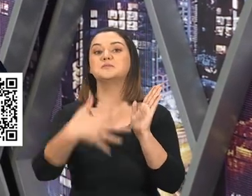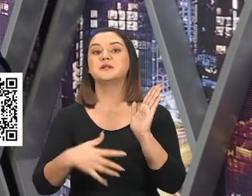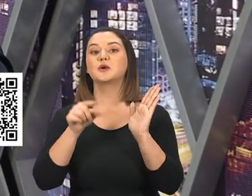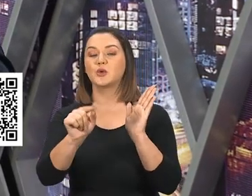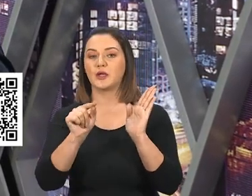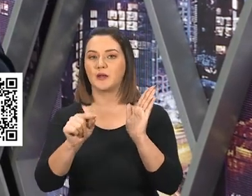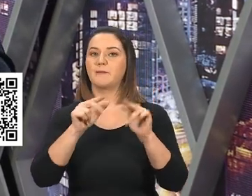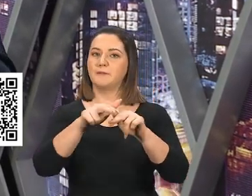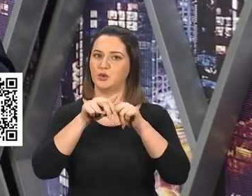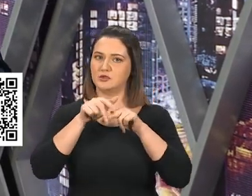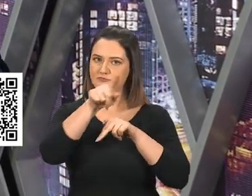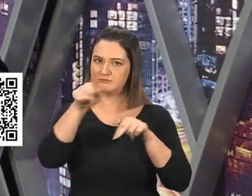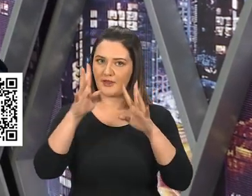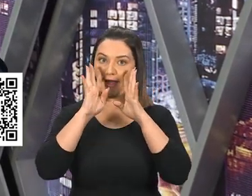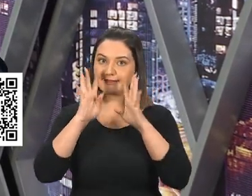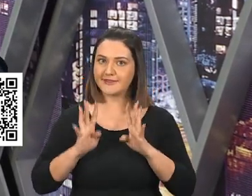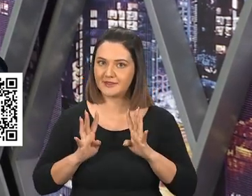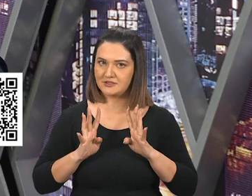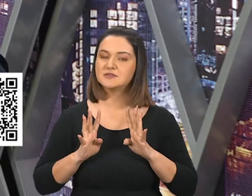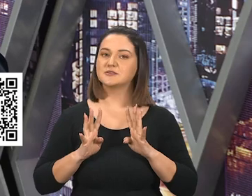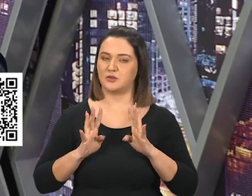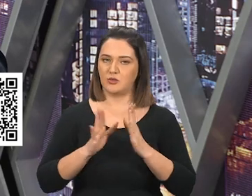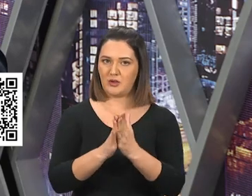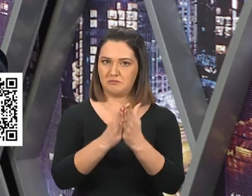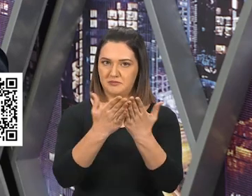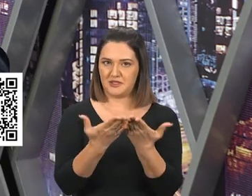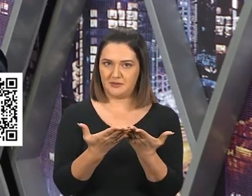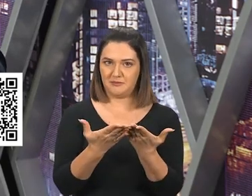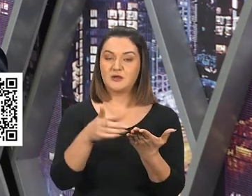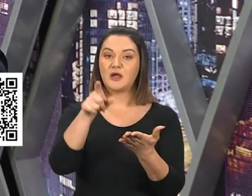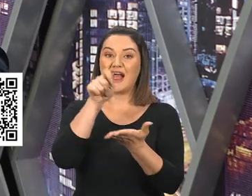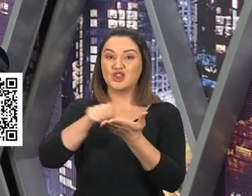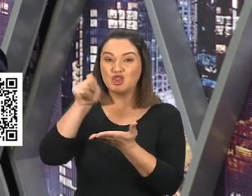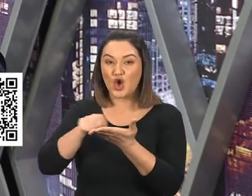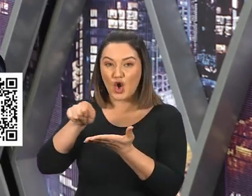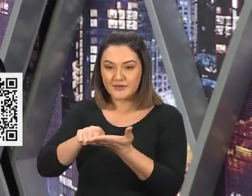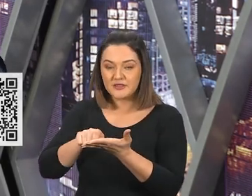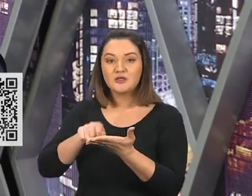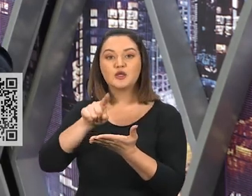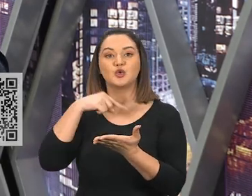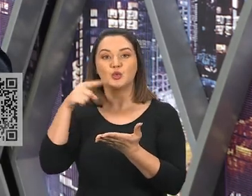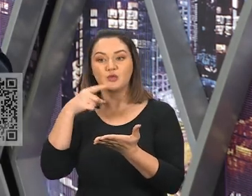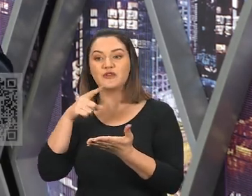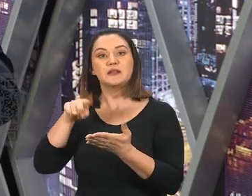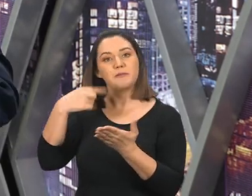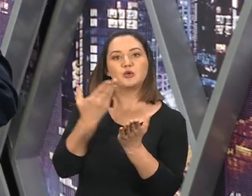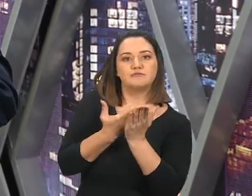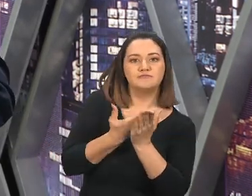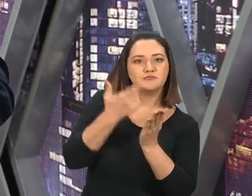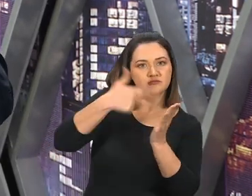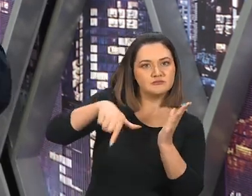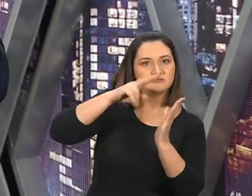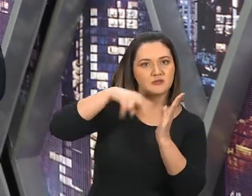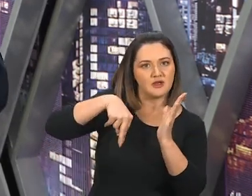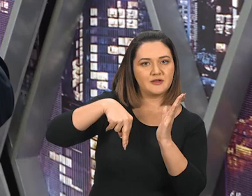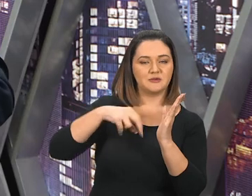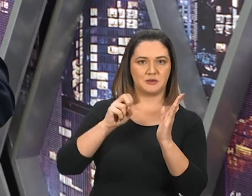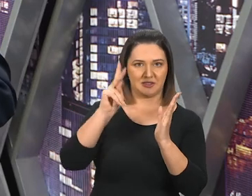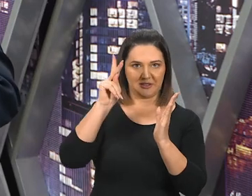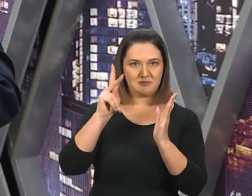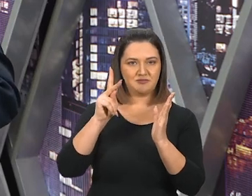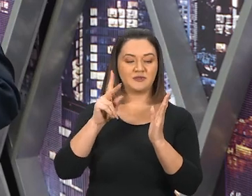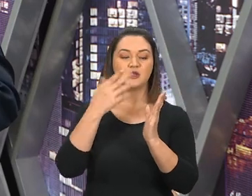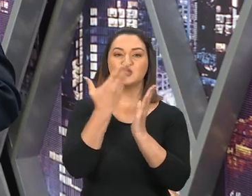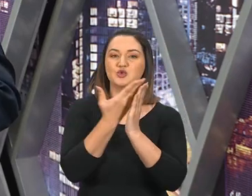eu quero pedir a você toda a atenção do mundo, abra sua Bíblia comigo, anota os textos, e vamos fazer aqui um estudo de